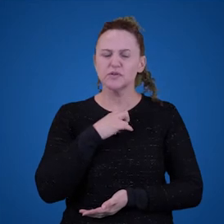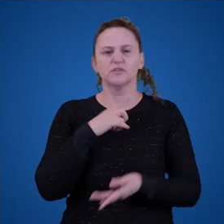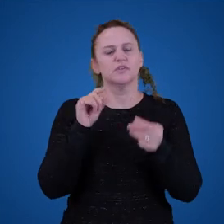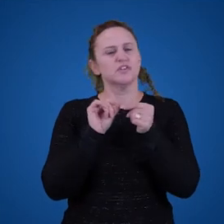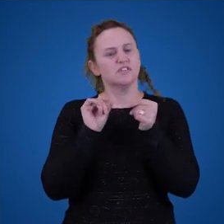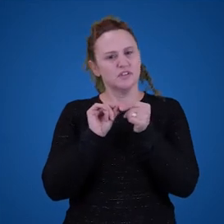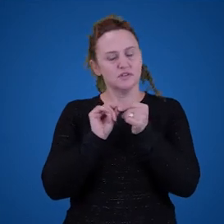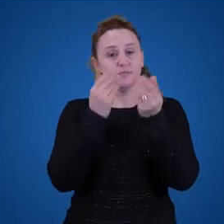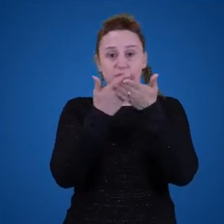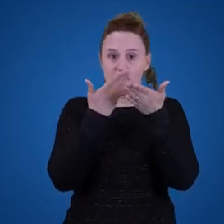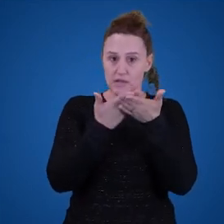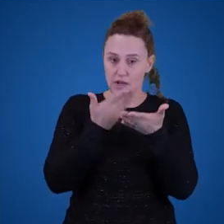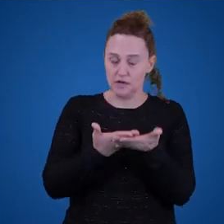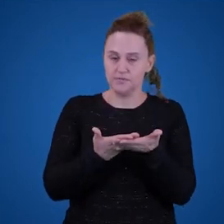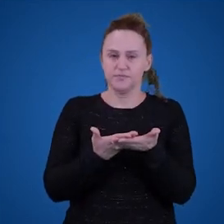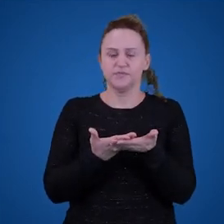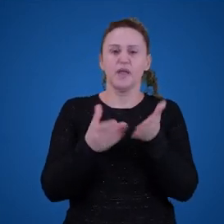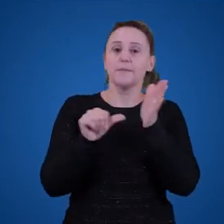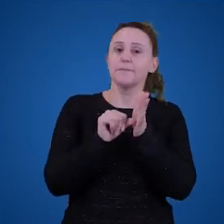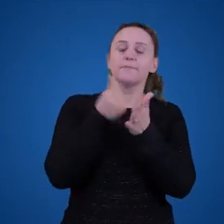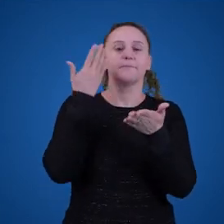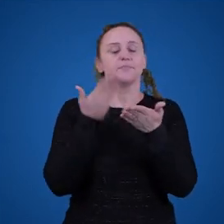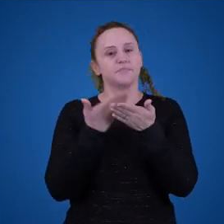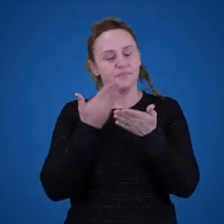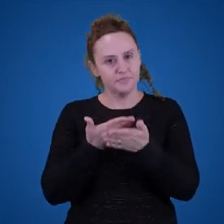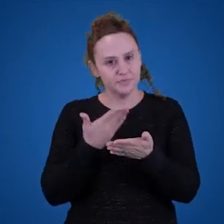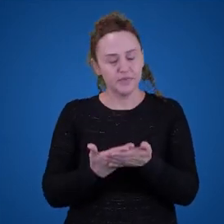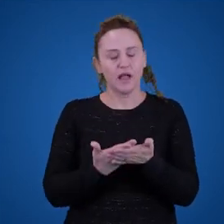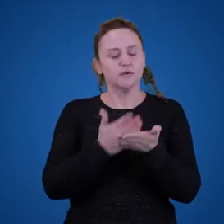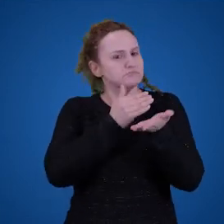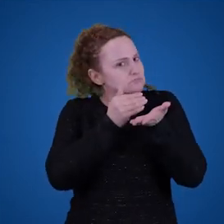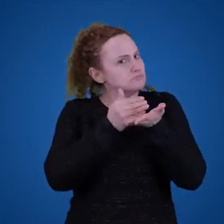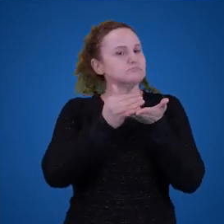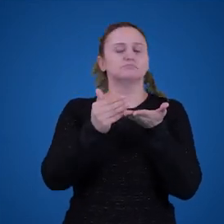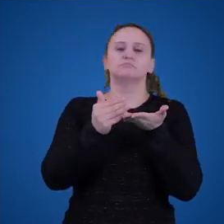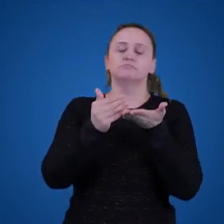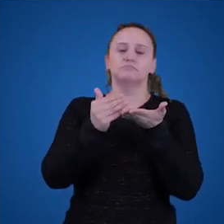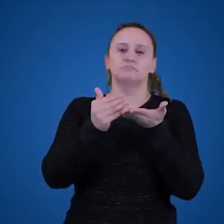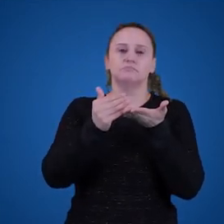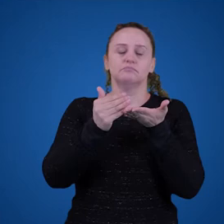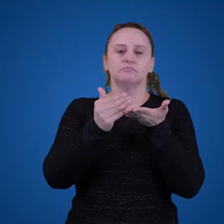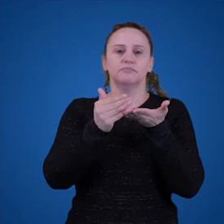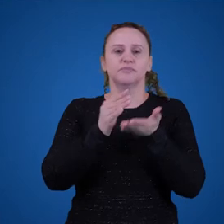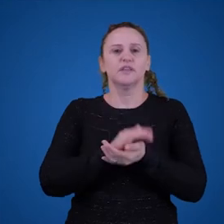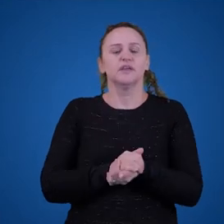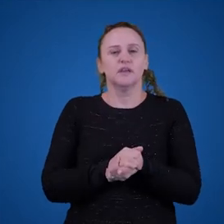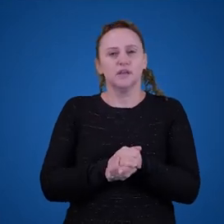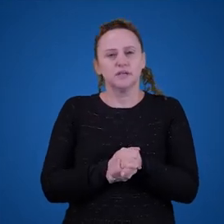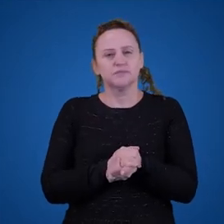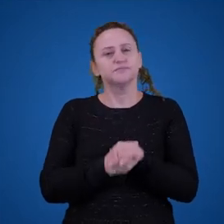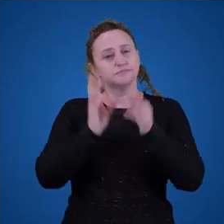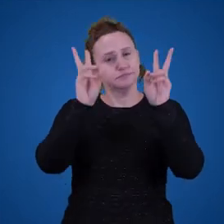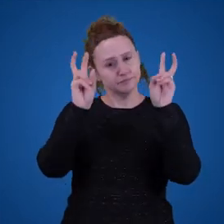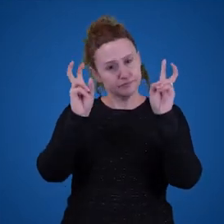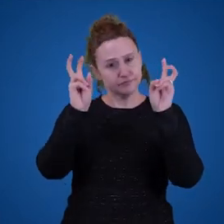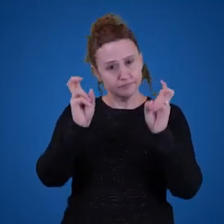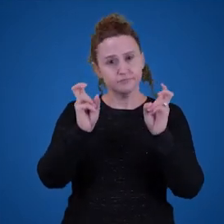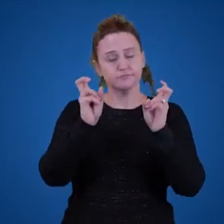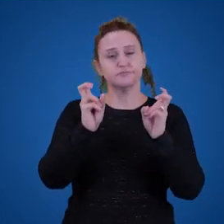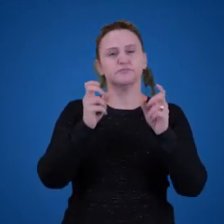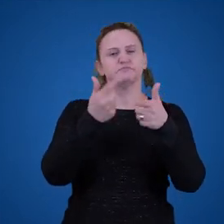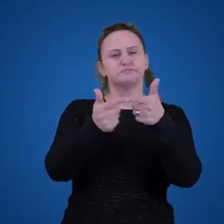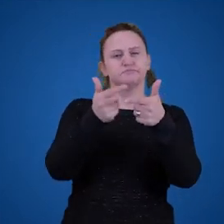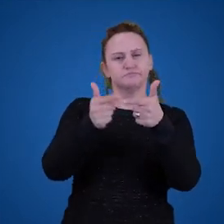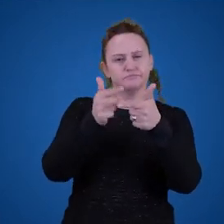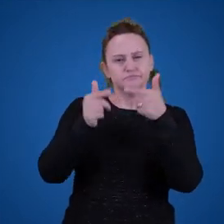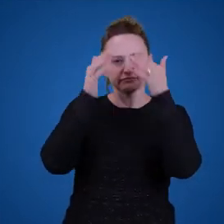específico. Então, essa é nossa primeira aula, é uma aula de introdução e eu vou introduzir vocês aos problemas filosóficos do